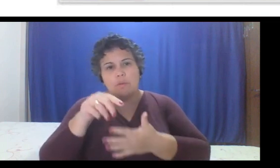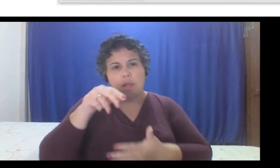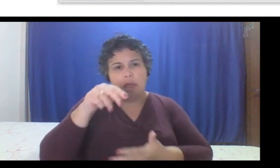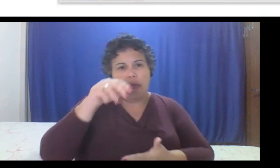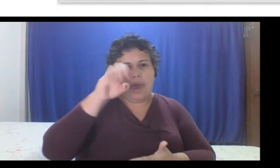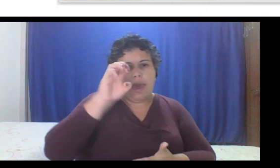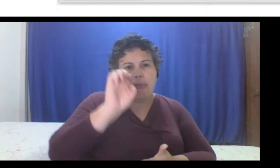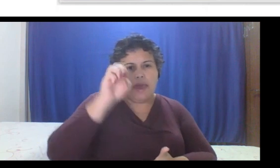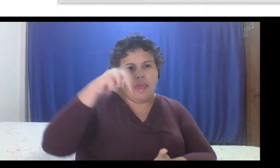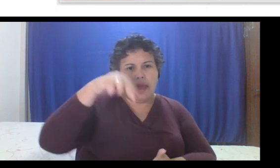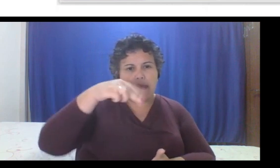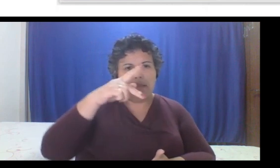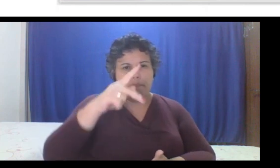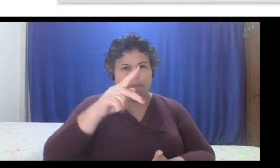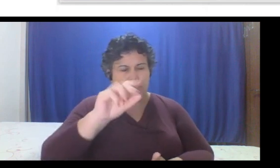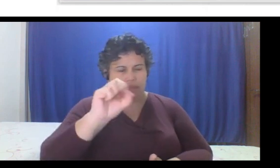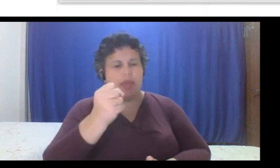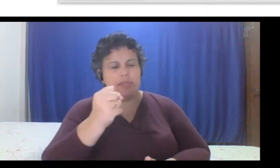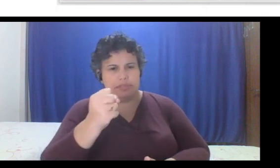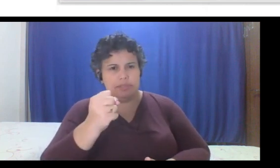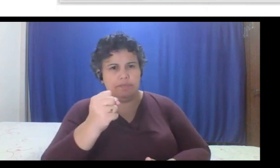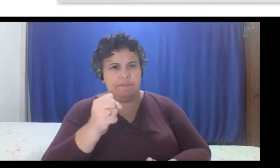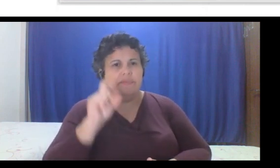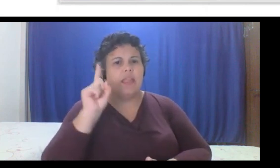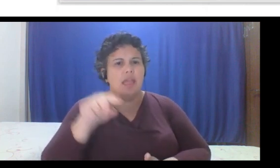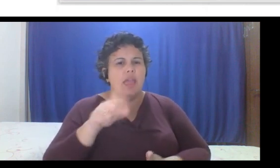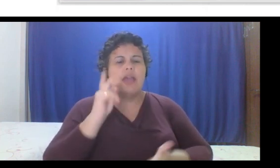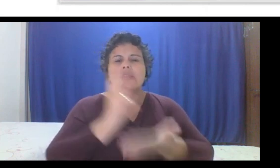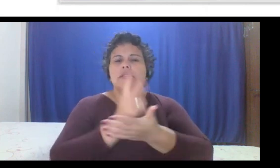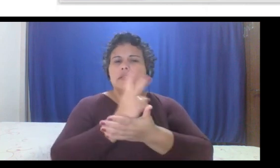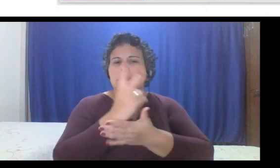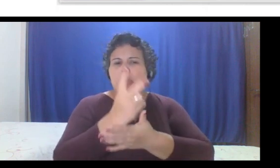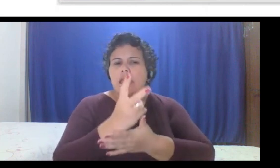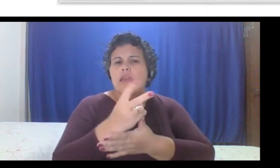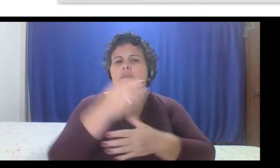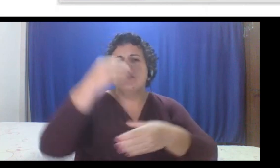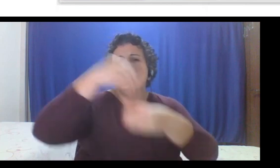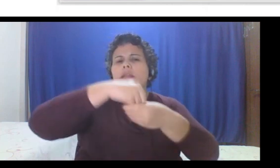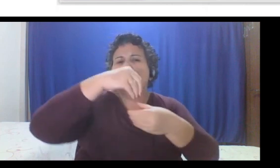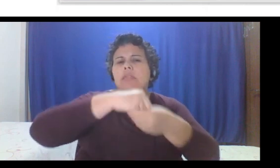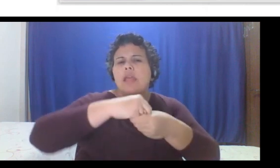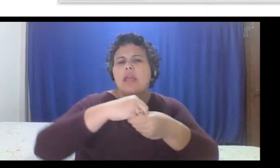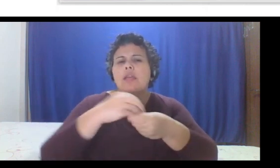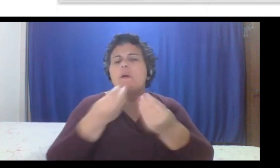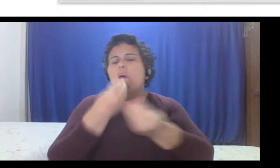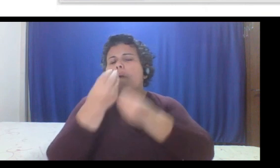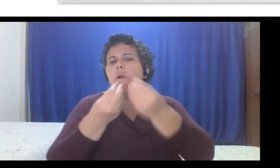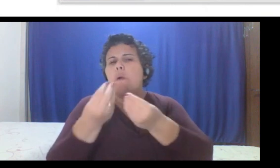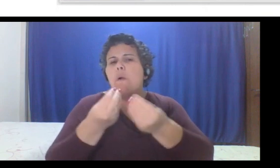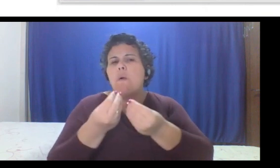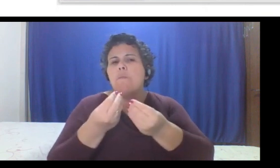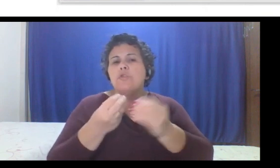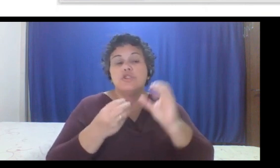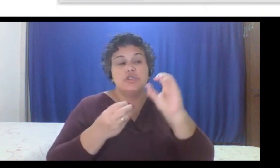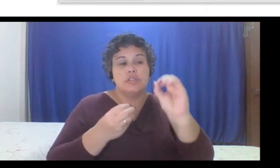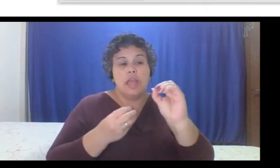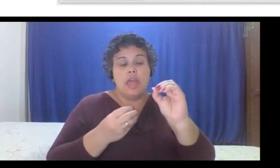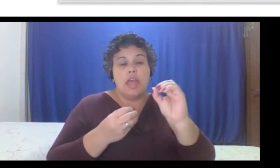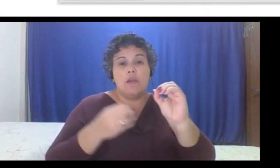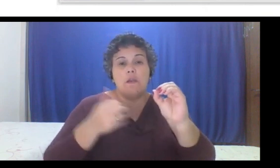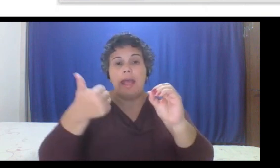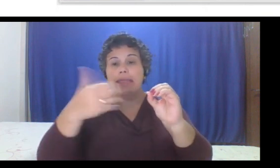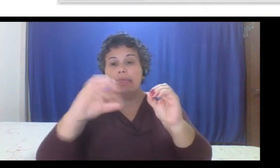coleta aqui os NPSs internos, né, ou seja, o quanto a pessoa de 0 a 10 indicaria para alguém